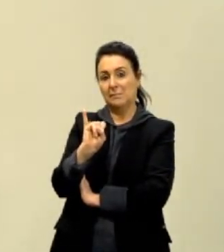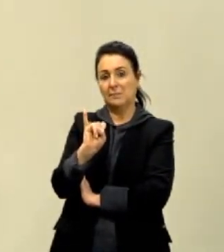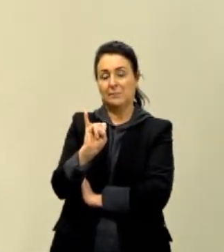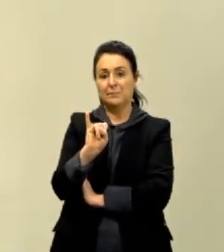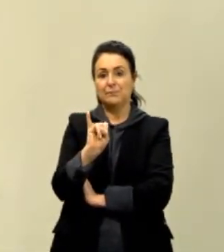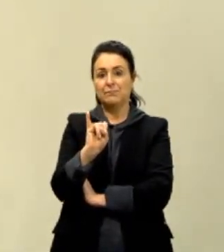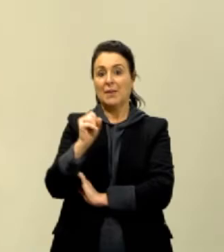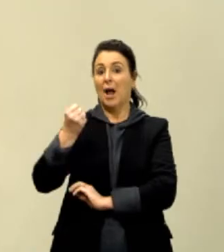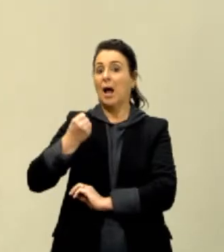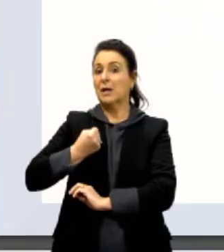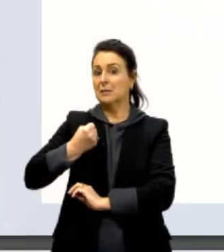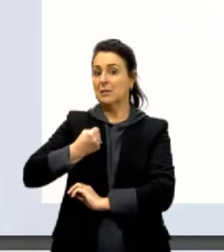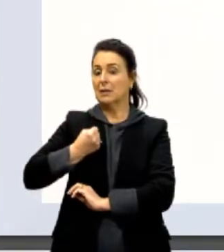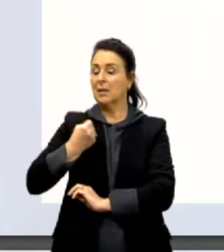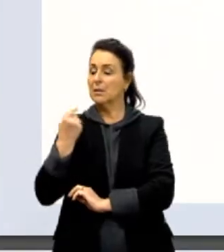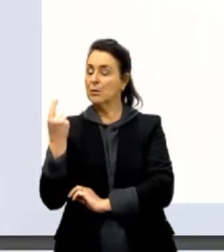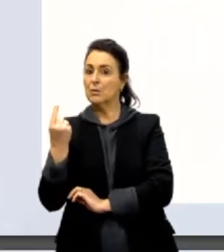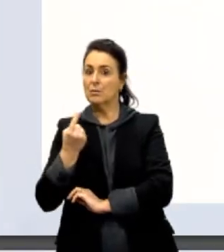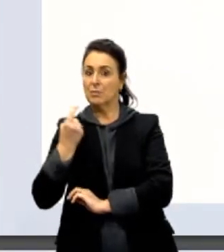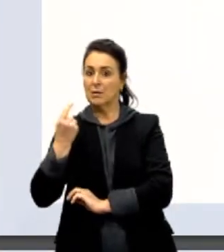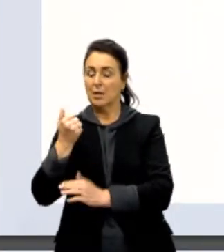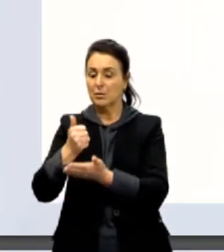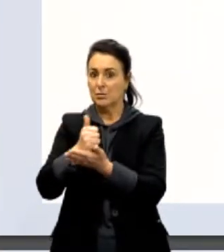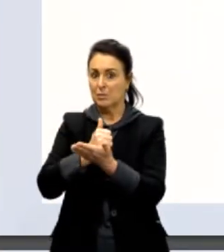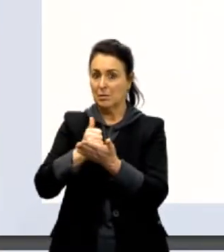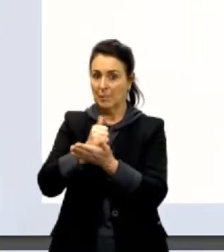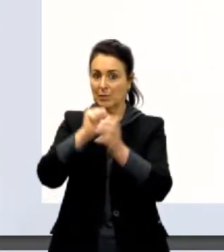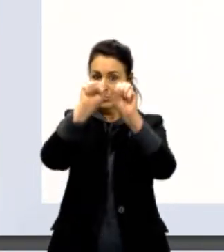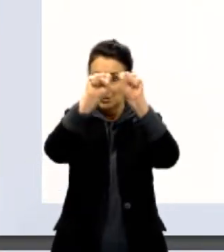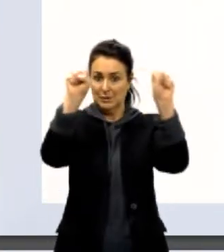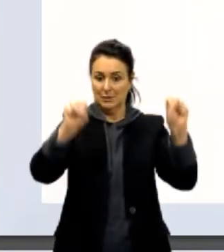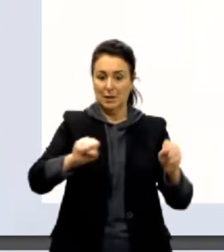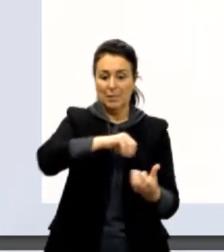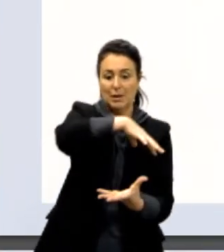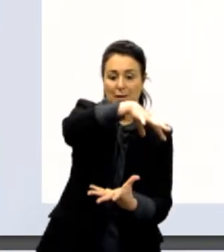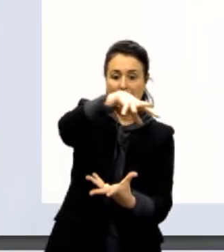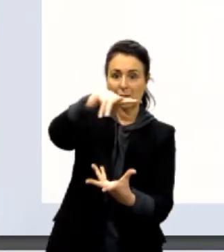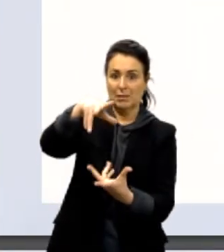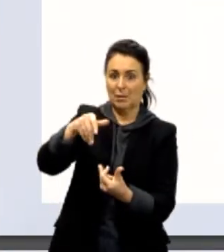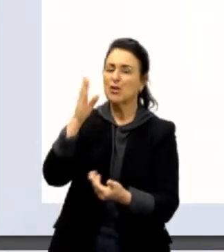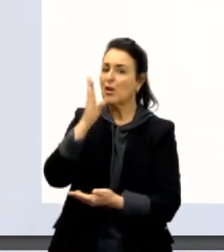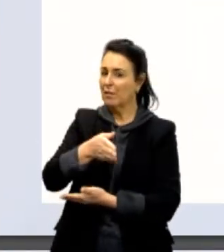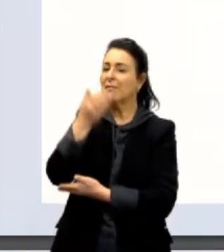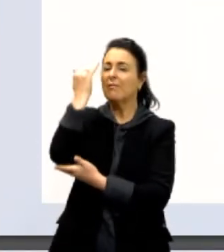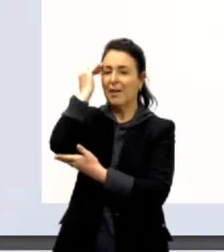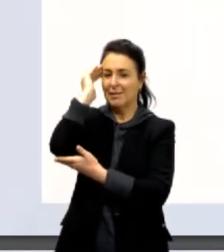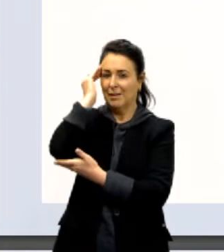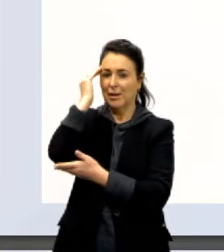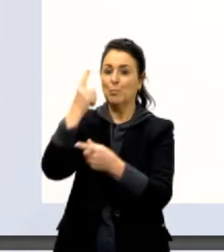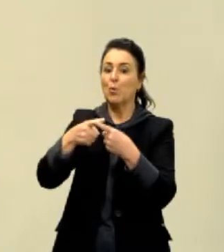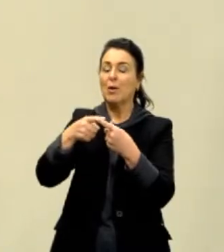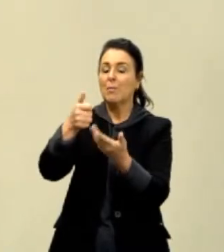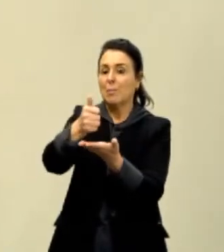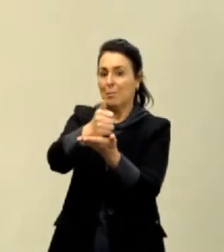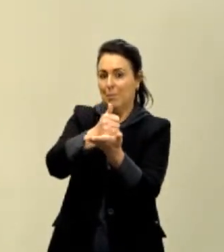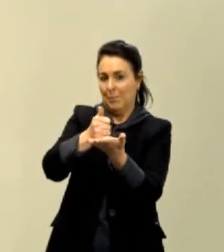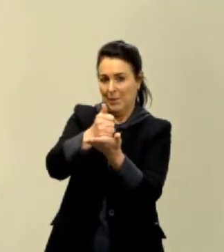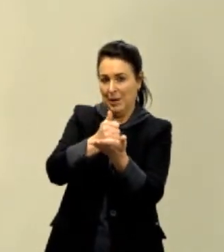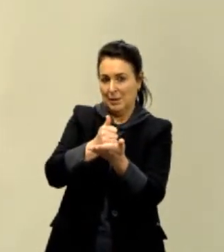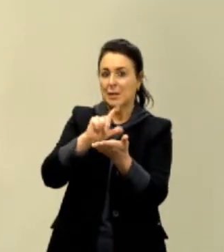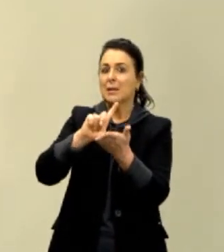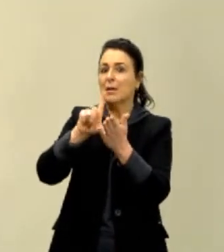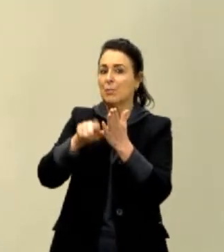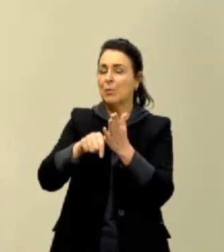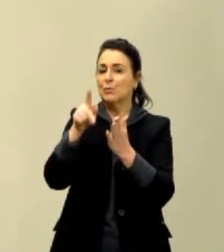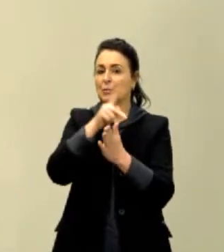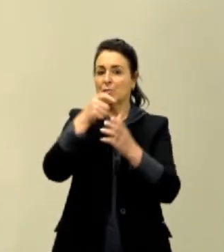As Grandezas e Unidades de Base do Sistema Internacional. Vocês já vão entender o porquê que elas são de base, tá, daqui a pouco eu vou falar das